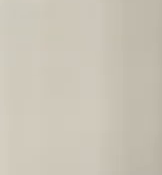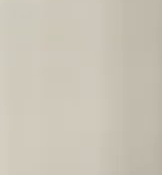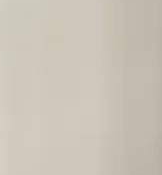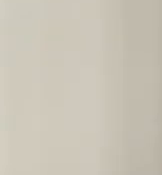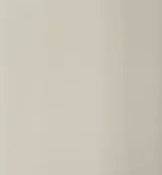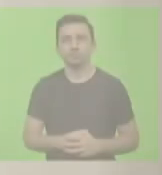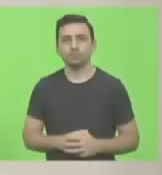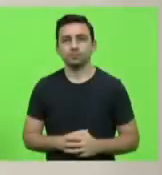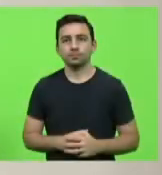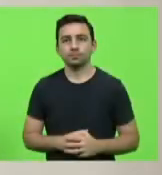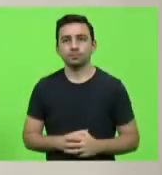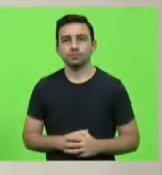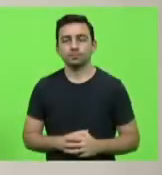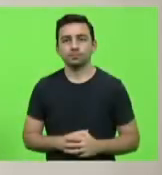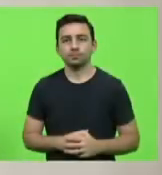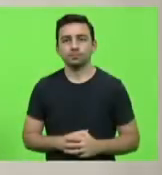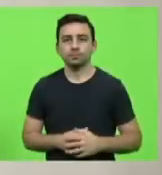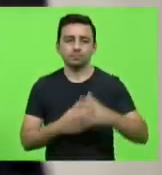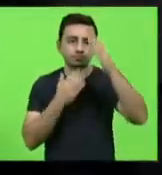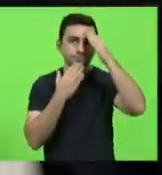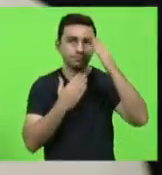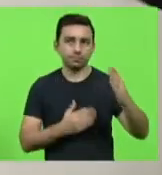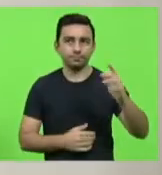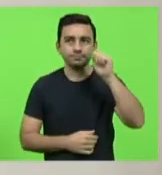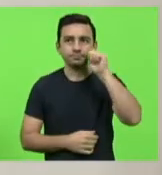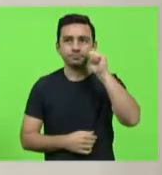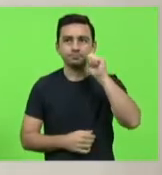Obrigado, deputada Campagnolo.